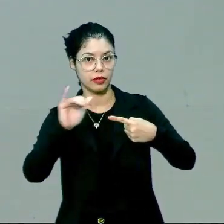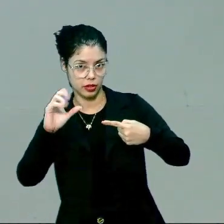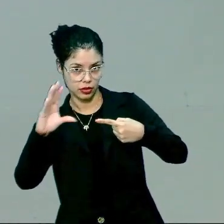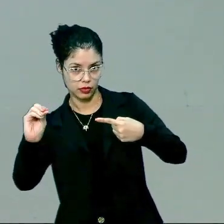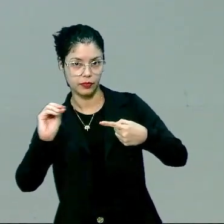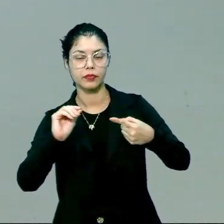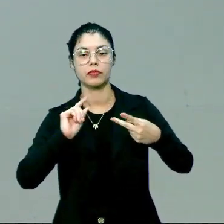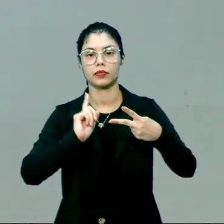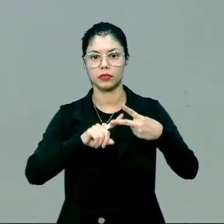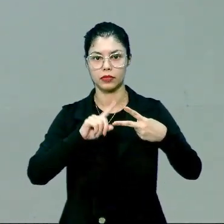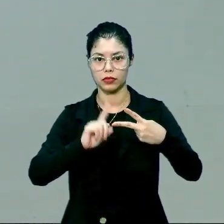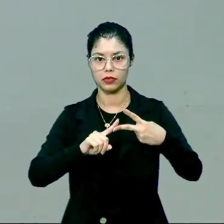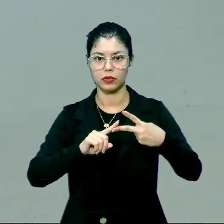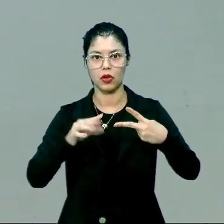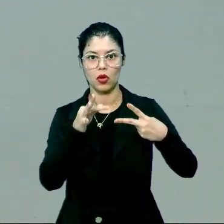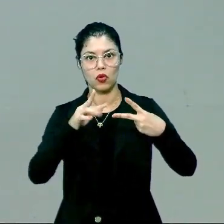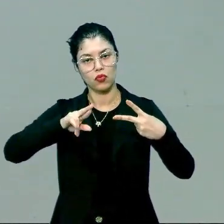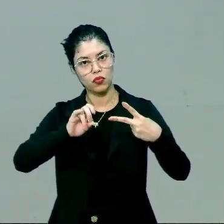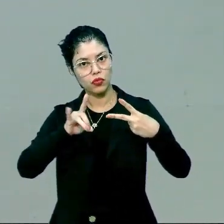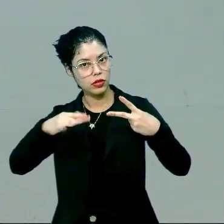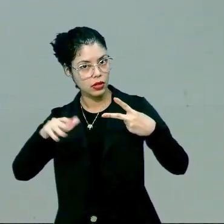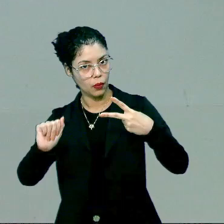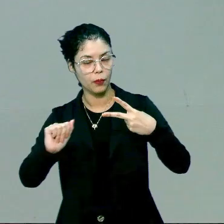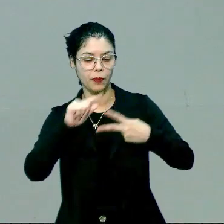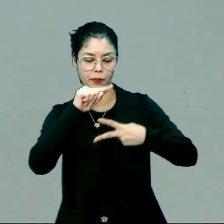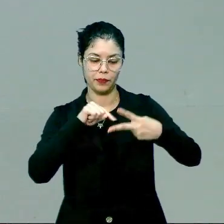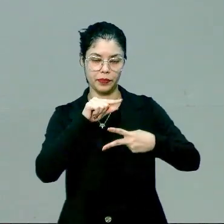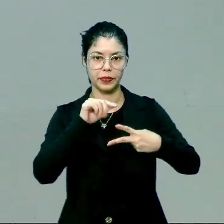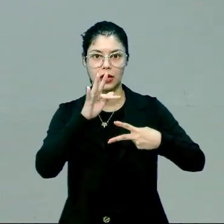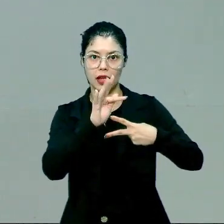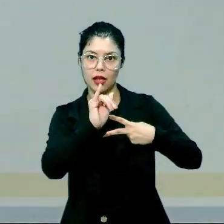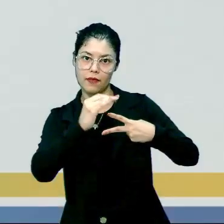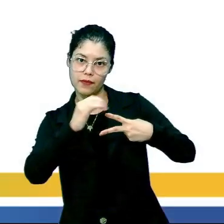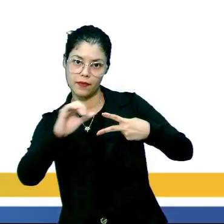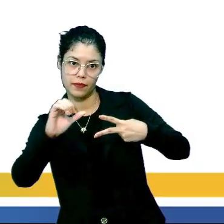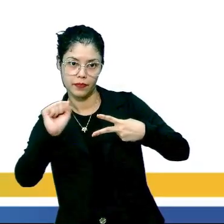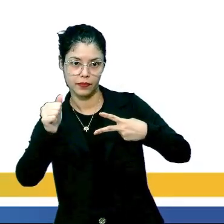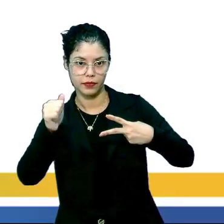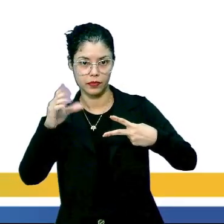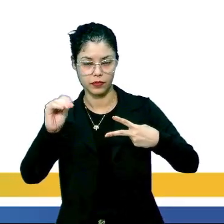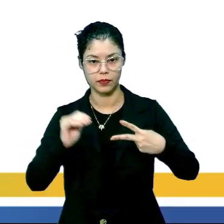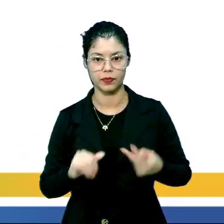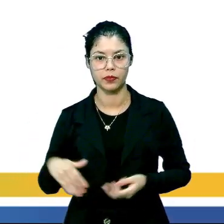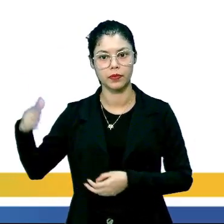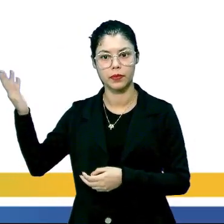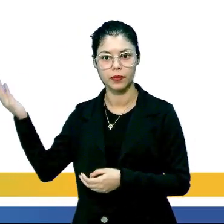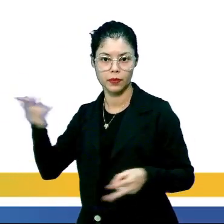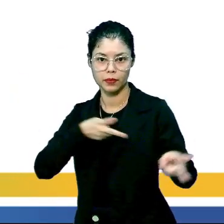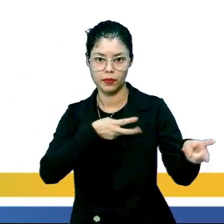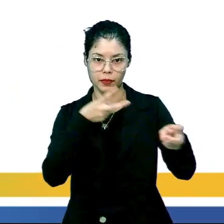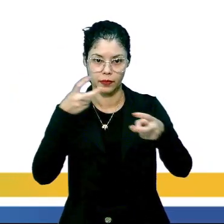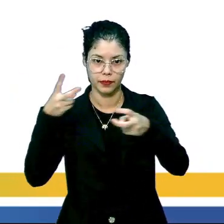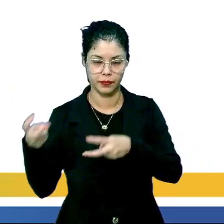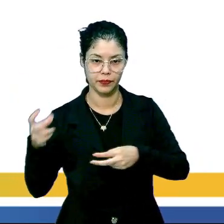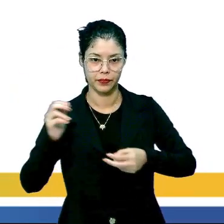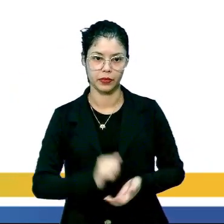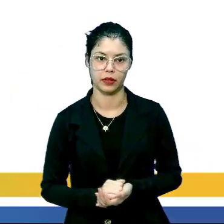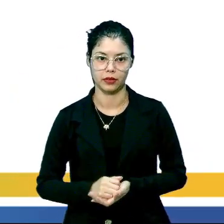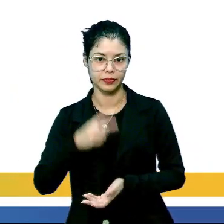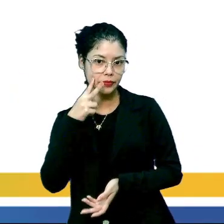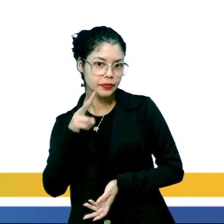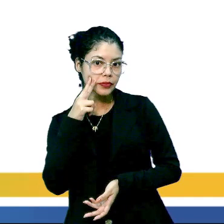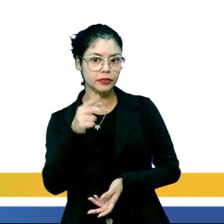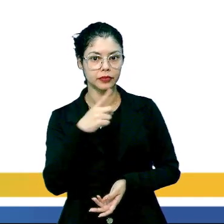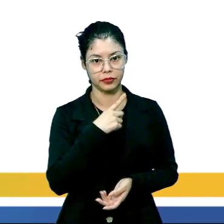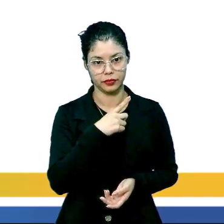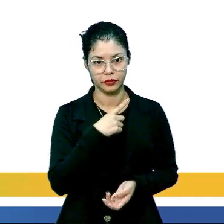e uma reação de fusão nuclear. Bom, a fissão nuclear, como que ela funciona? Olha só. Perceba aí na tela. Nós vamos ter